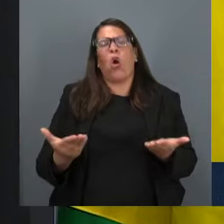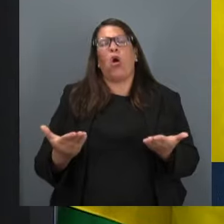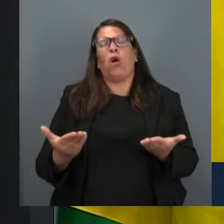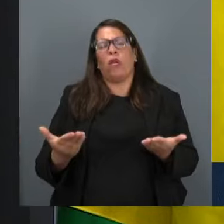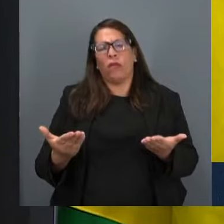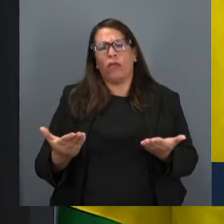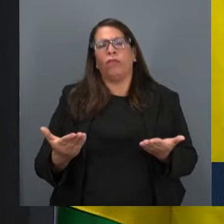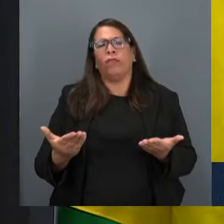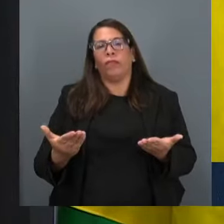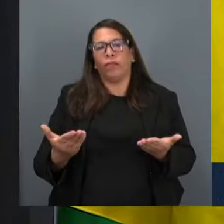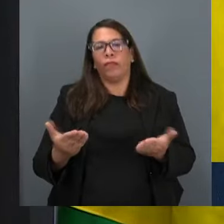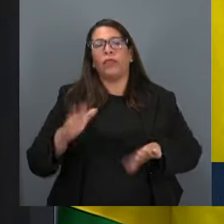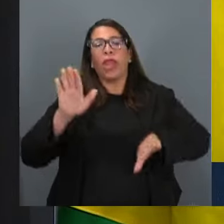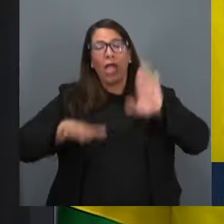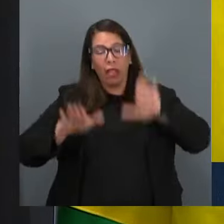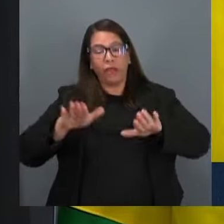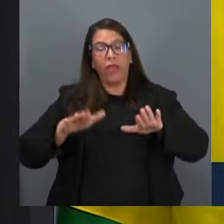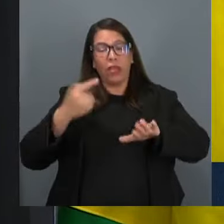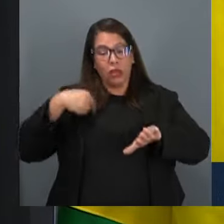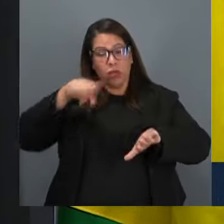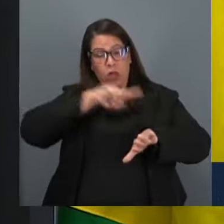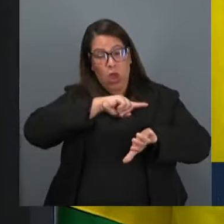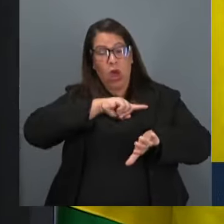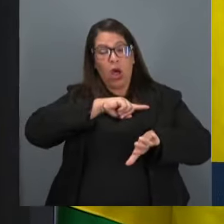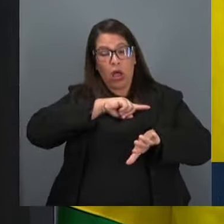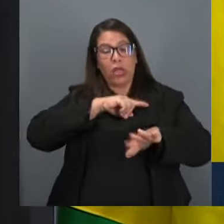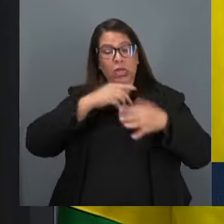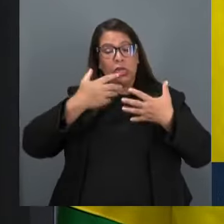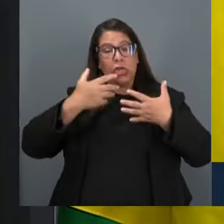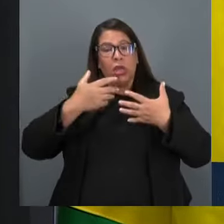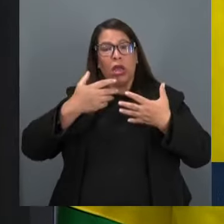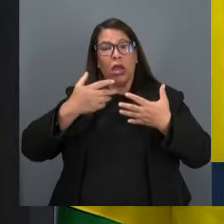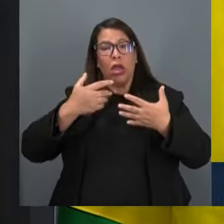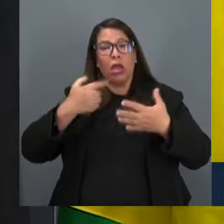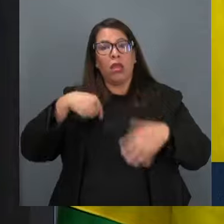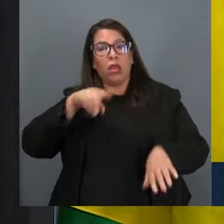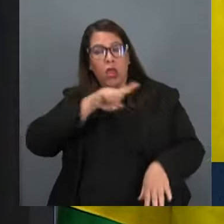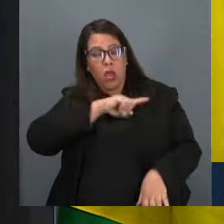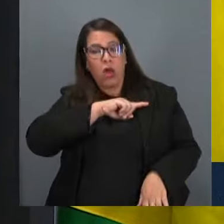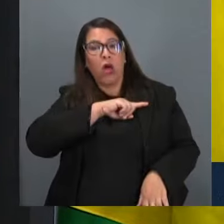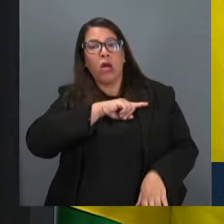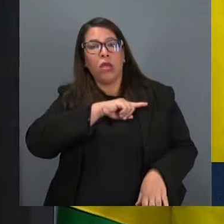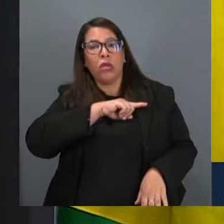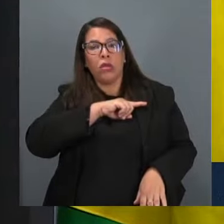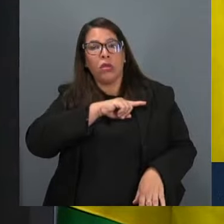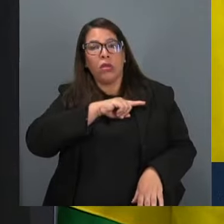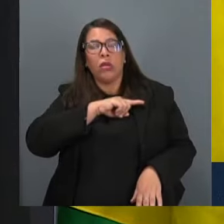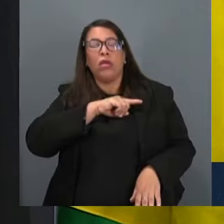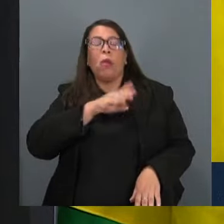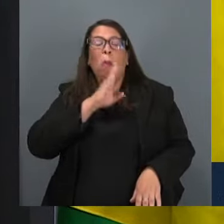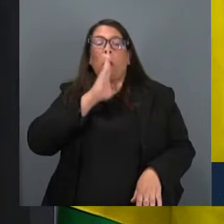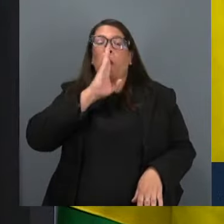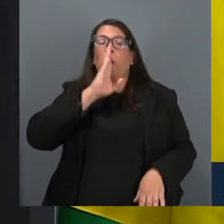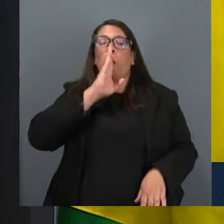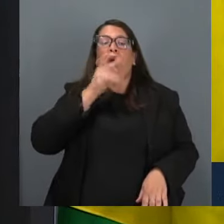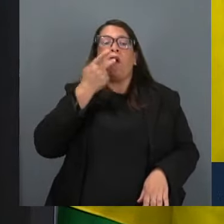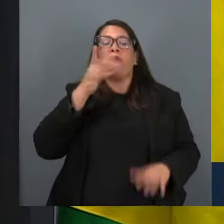E muitas vezes com a nossa convivência, aliás, a nossa omissão